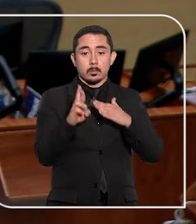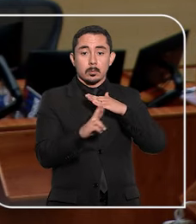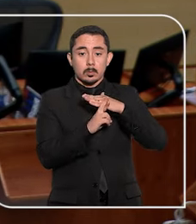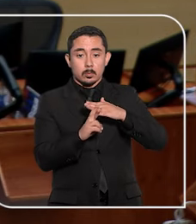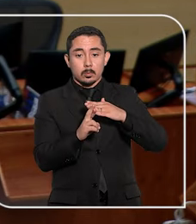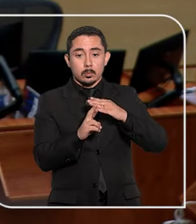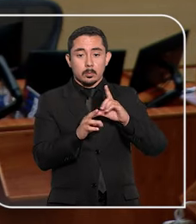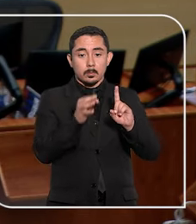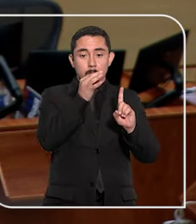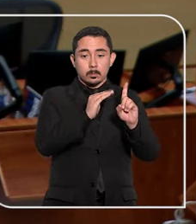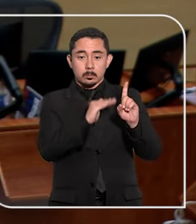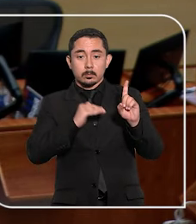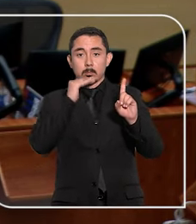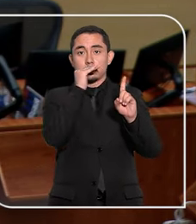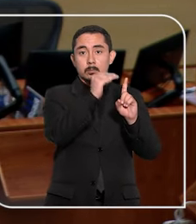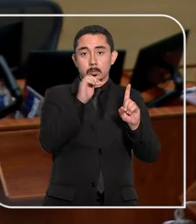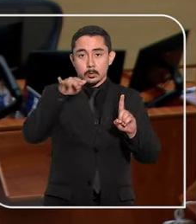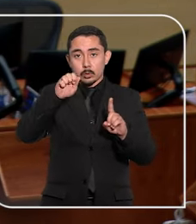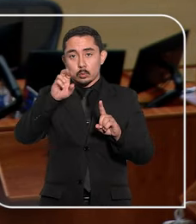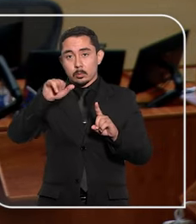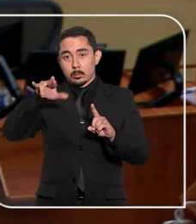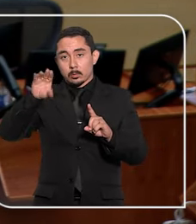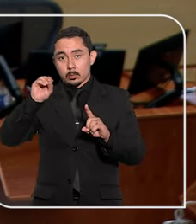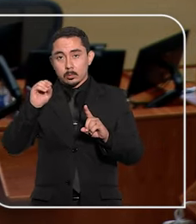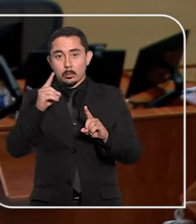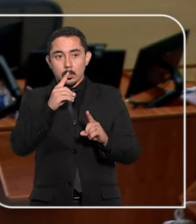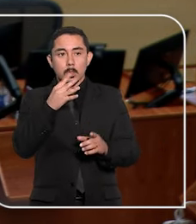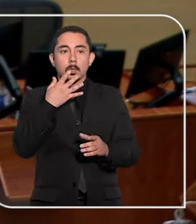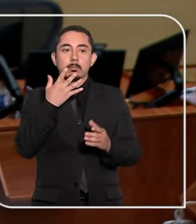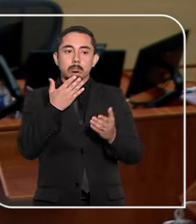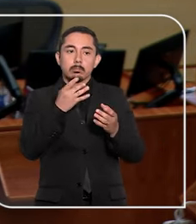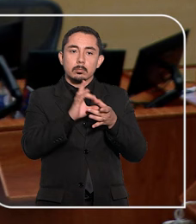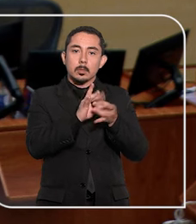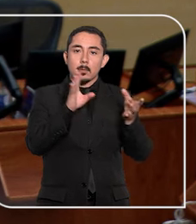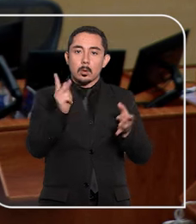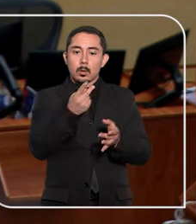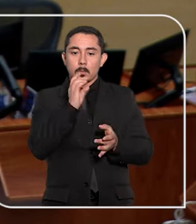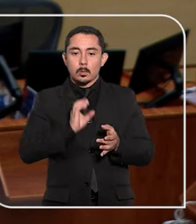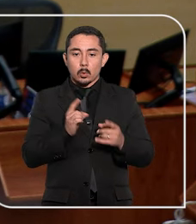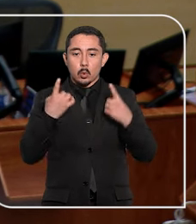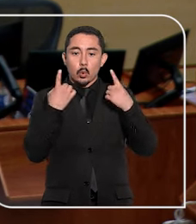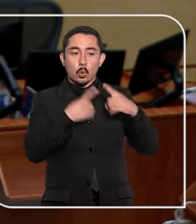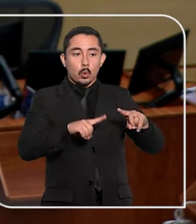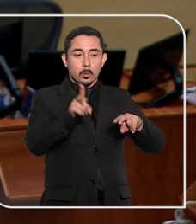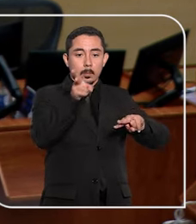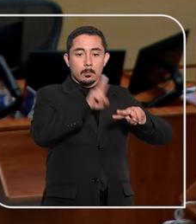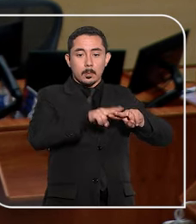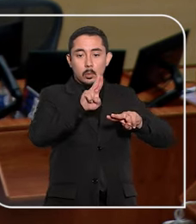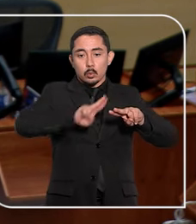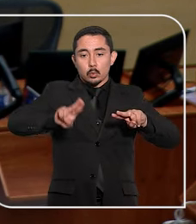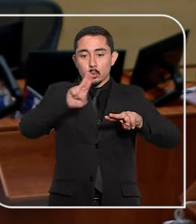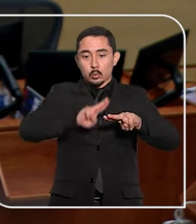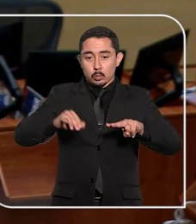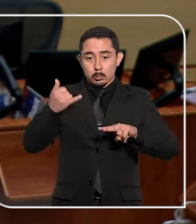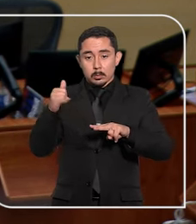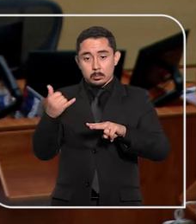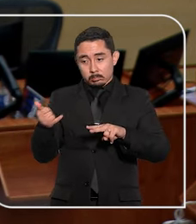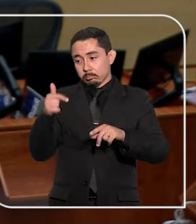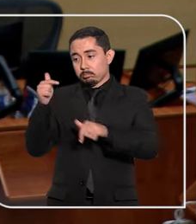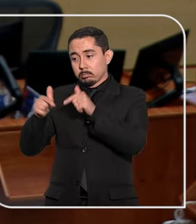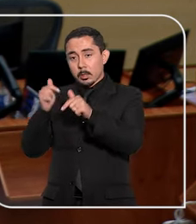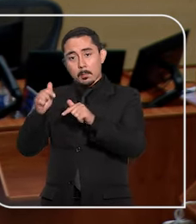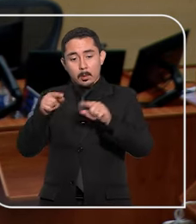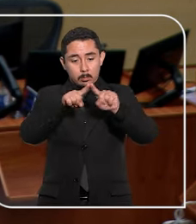desembargador convocado, o jesuíno Rissato, que concedeu abescorpos para afastar anotações de falta grave contra um preso que usou aparelho